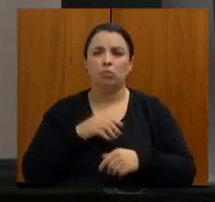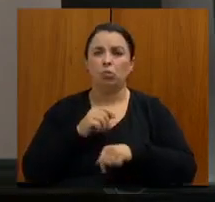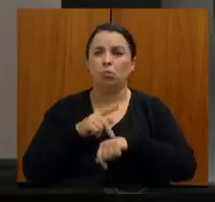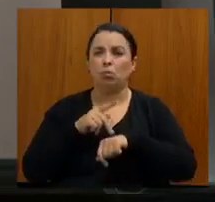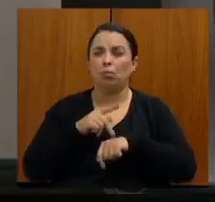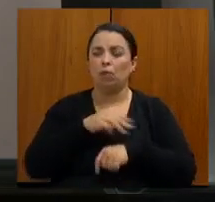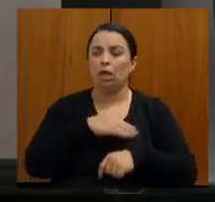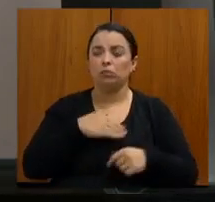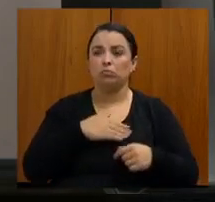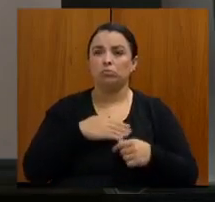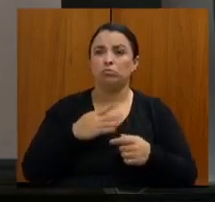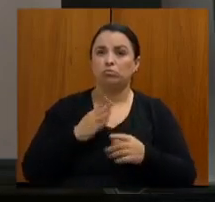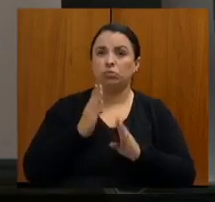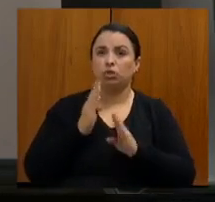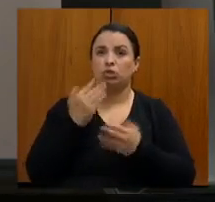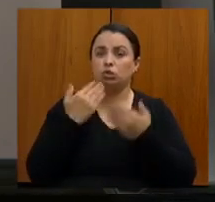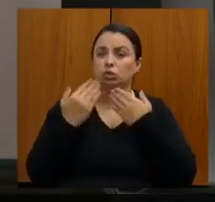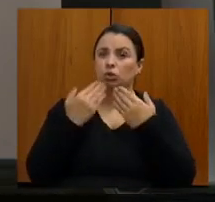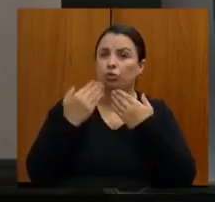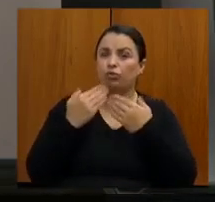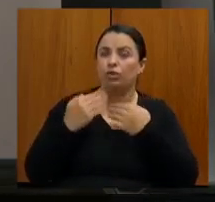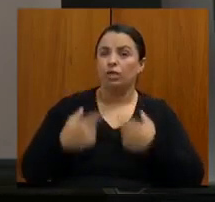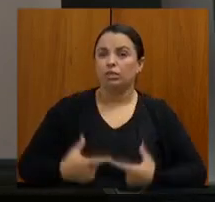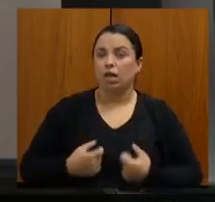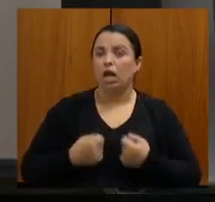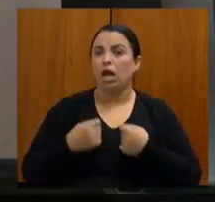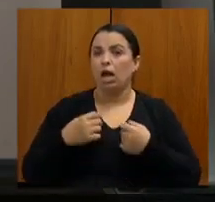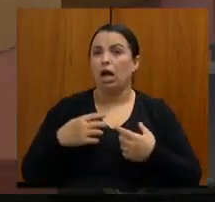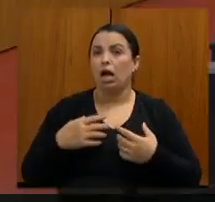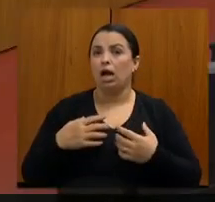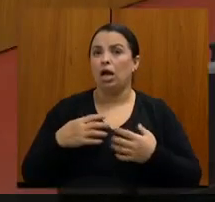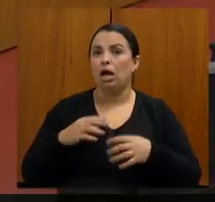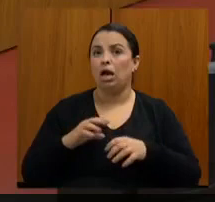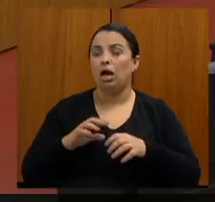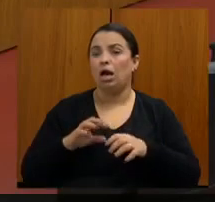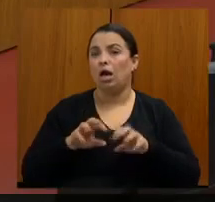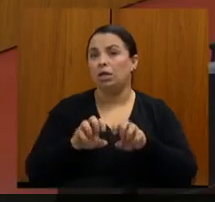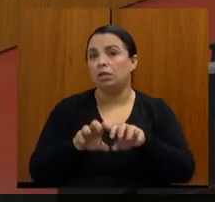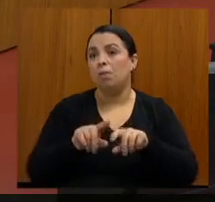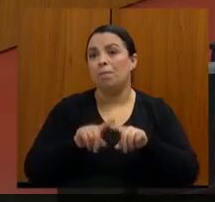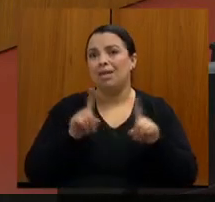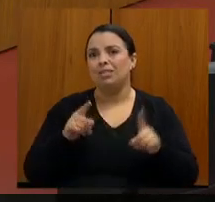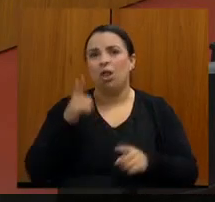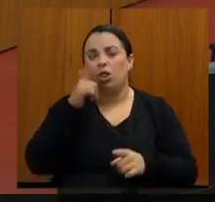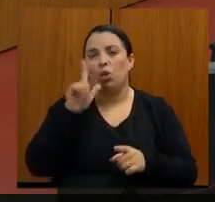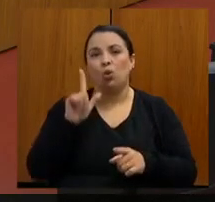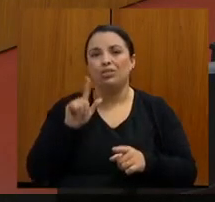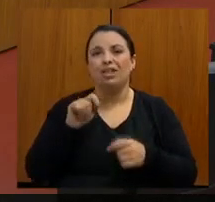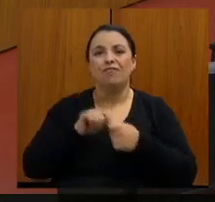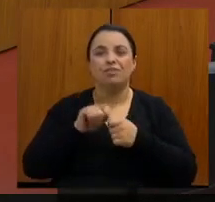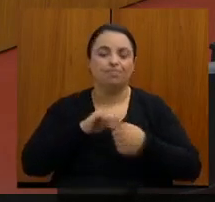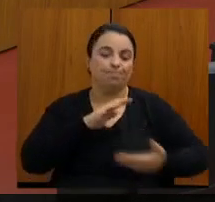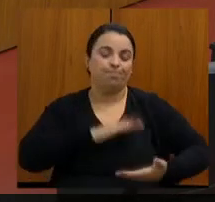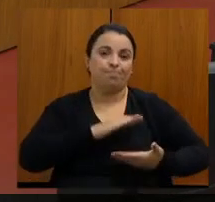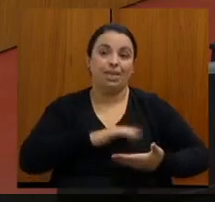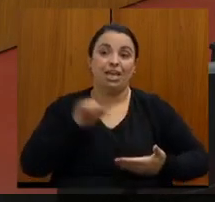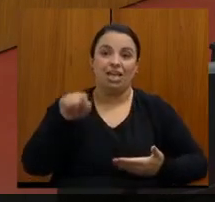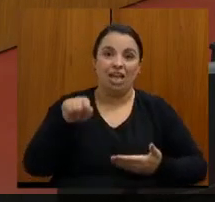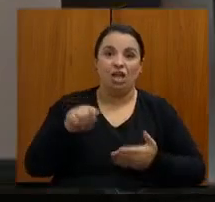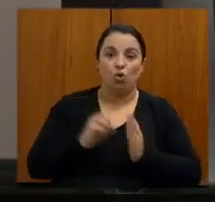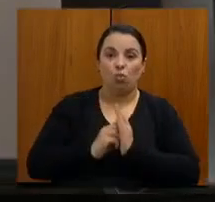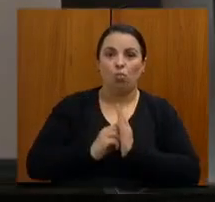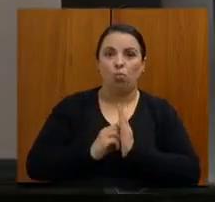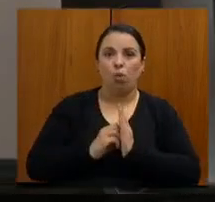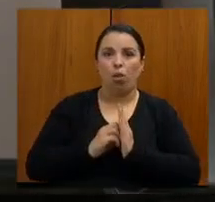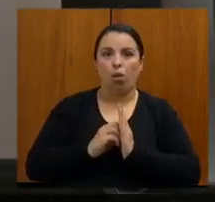e ela não consegue fazer uma mamografia para mostrar que é um câncer. Então, ela não entra no sistema, esse nódulo cresce. E o que eu recebo na Santa Cássia